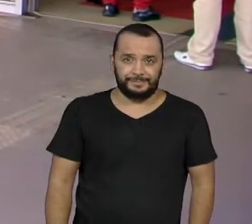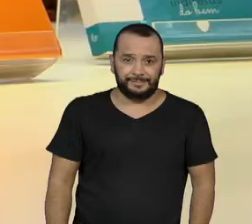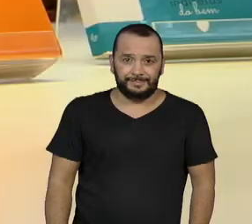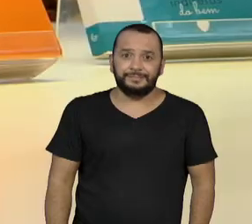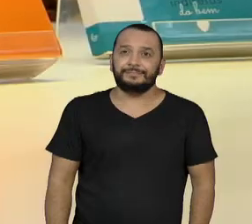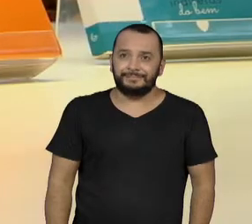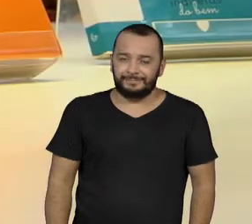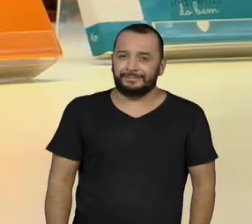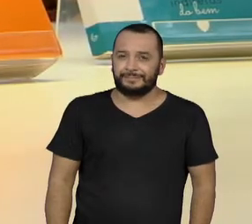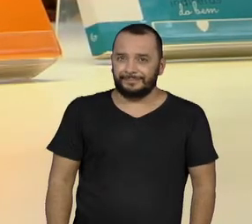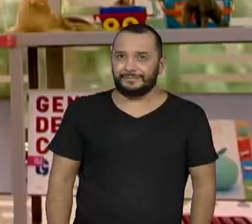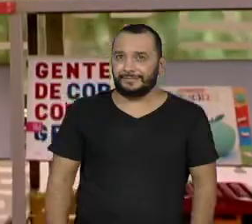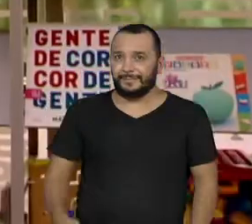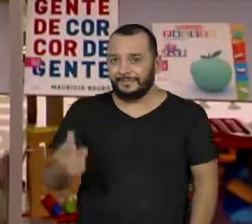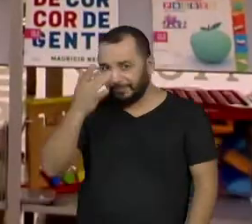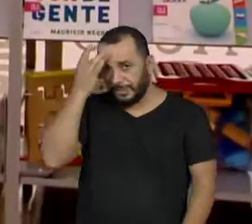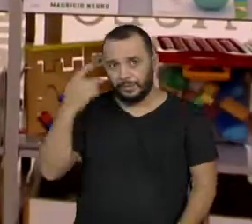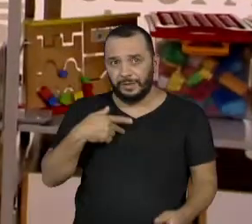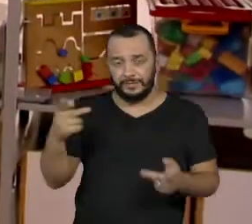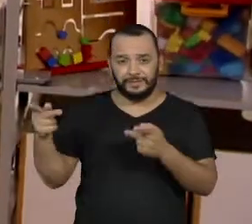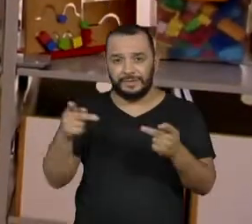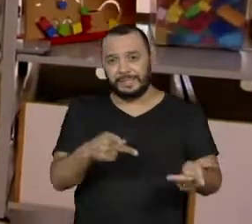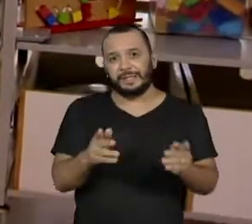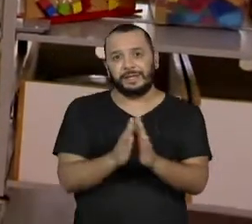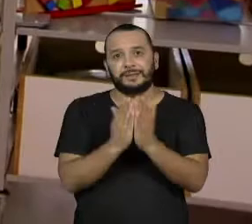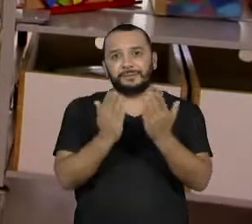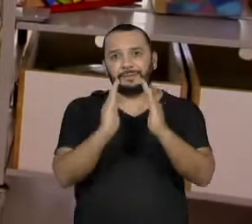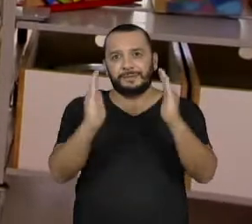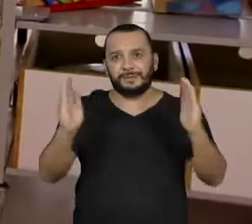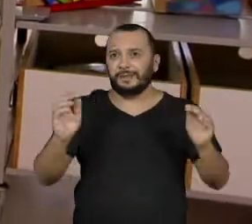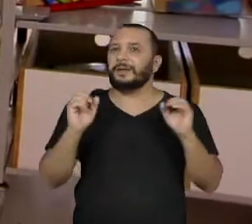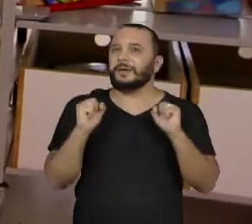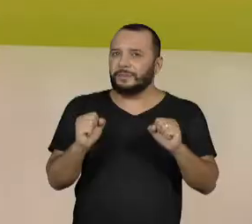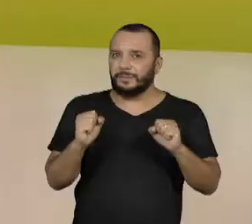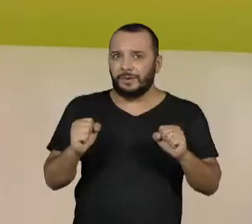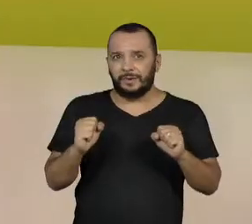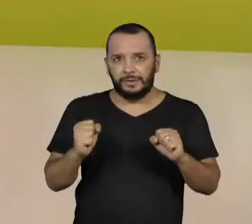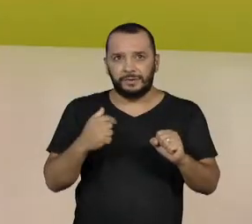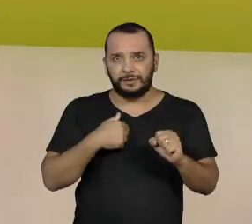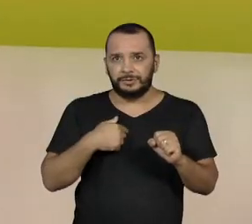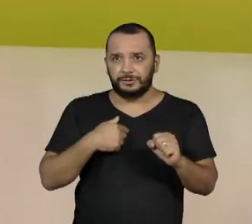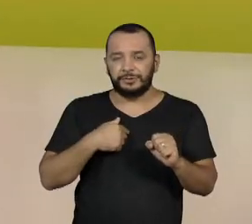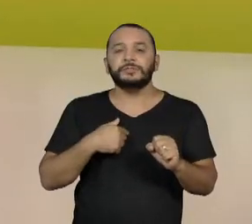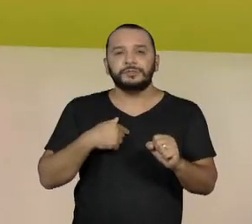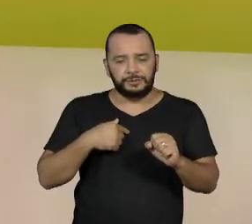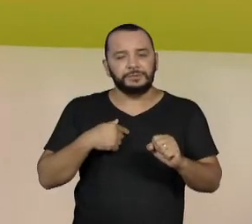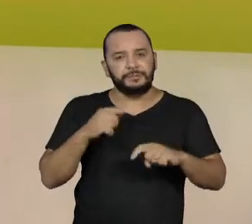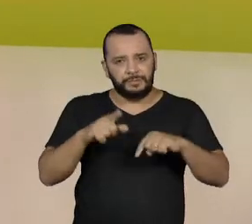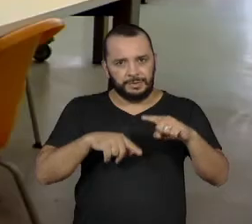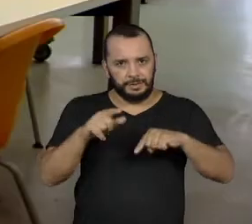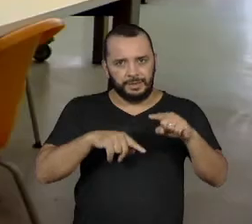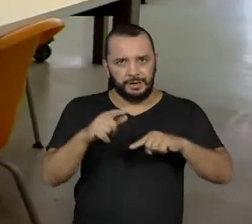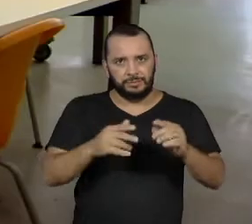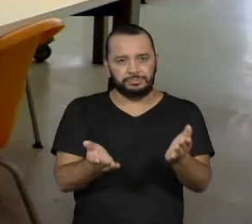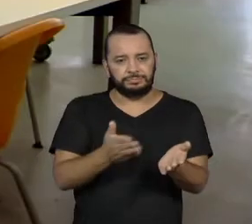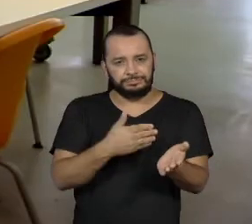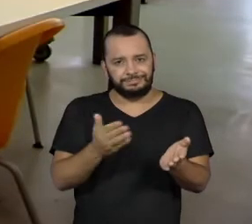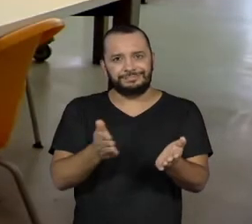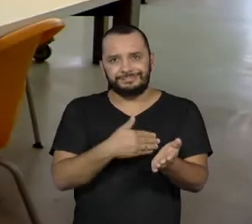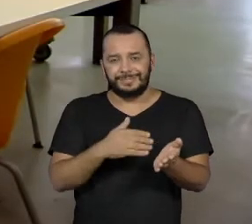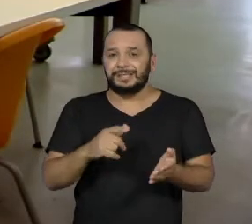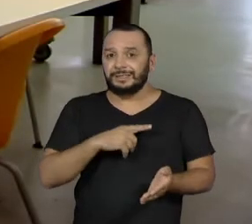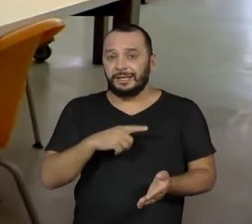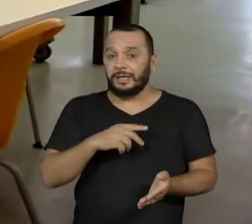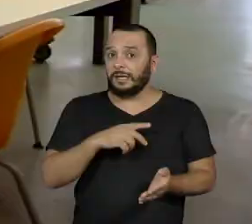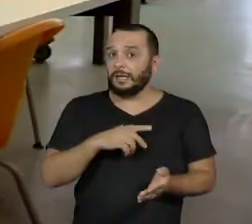Vale lembrar que quem vier à nossa biblioteca pode também fazer a consulta do acervo físico. Embora a gente esteja trabalhando com